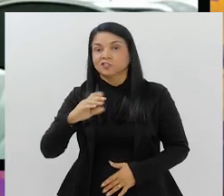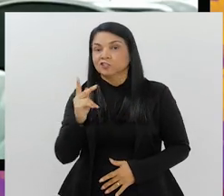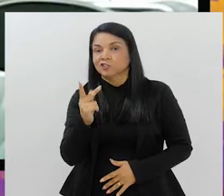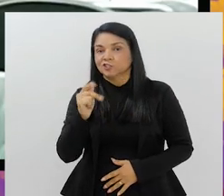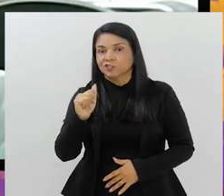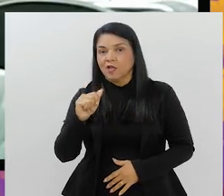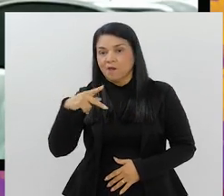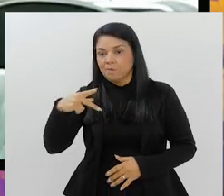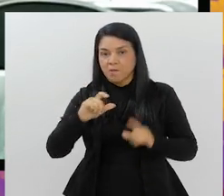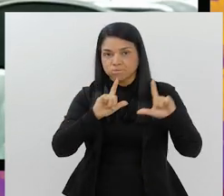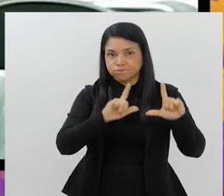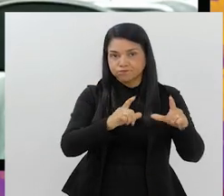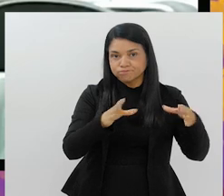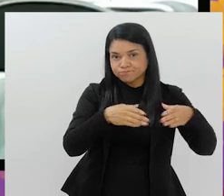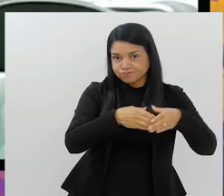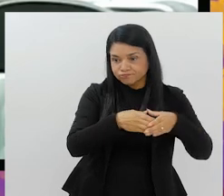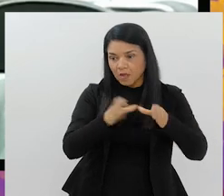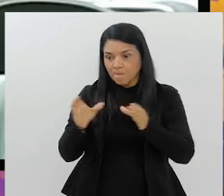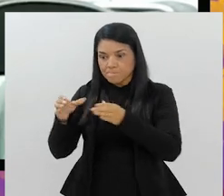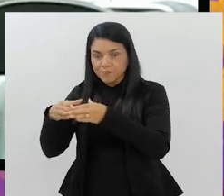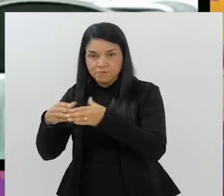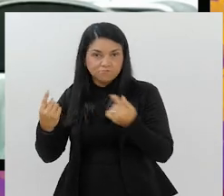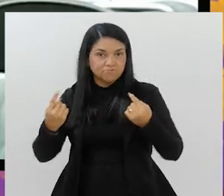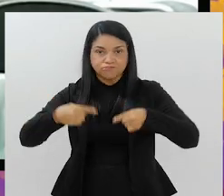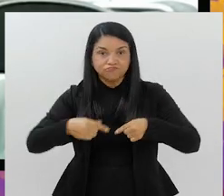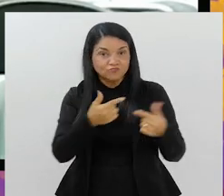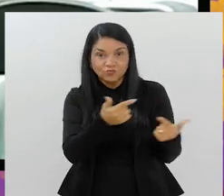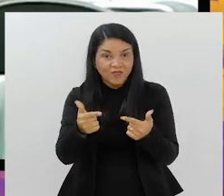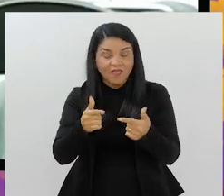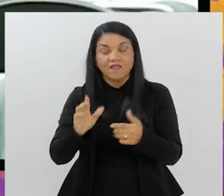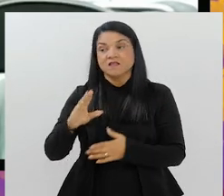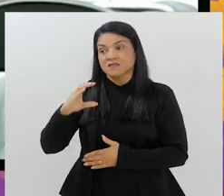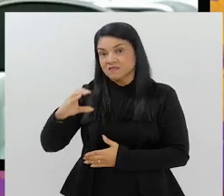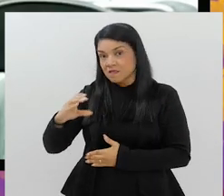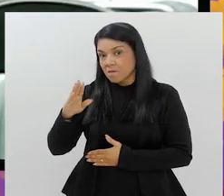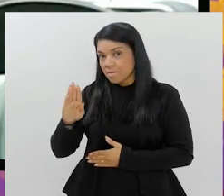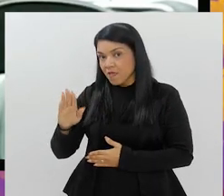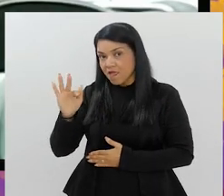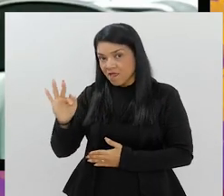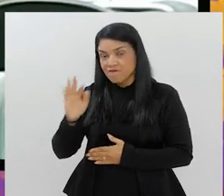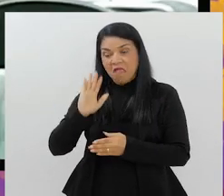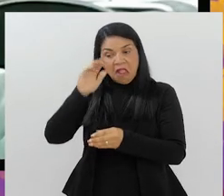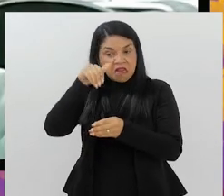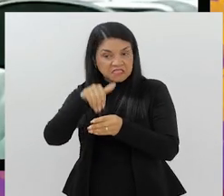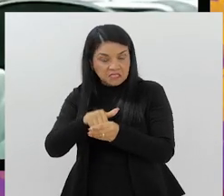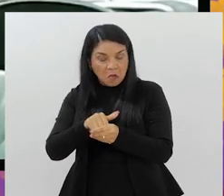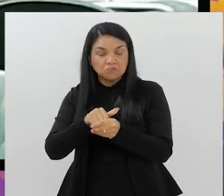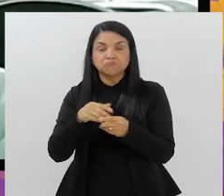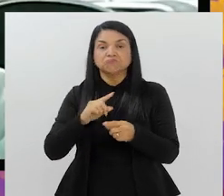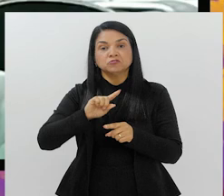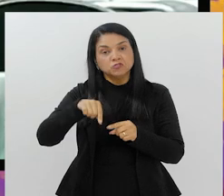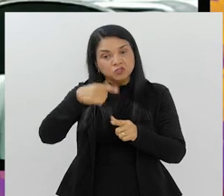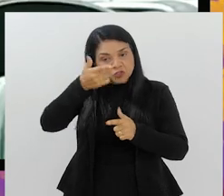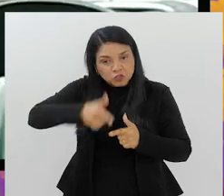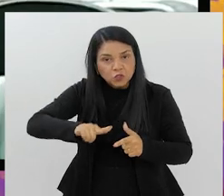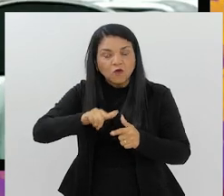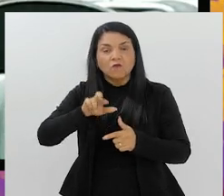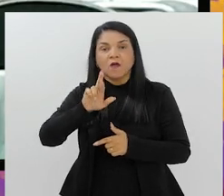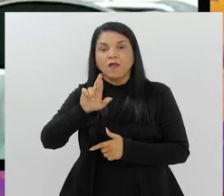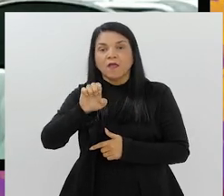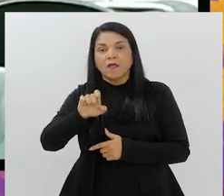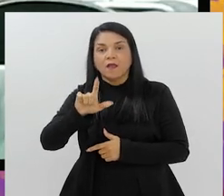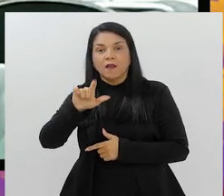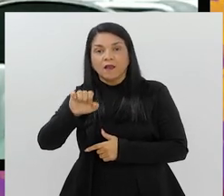que venha a combater a chapa do sistema. A CBF só tem eleições, reeleições e deposições.